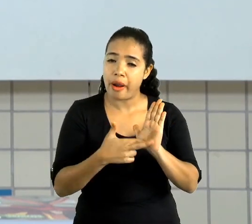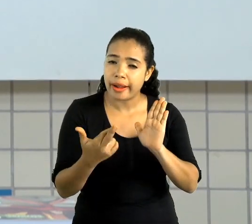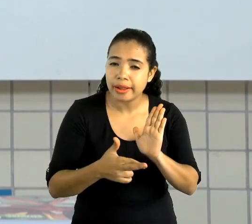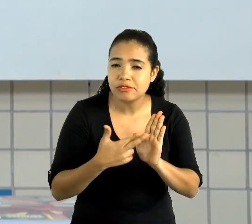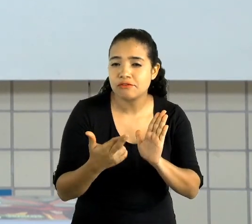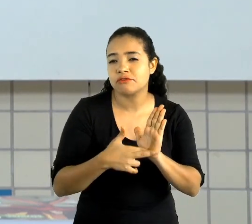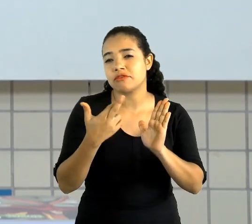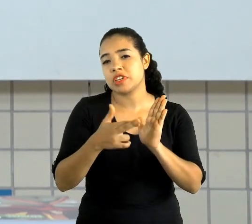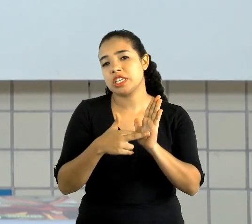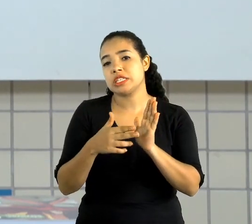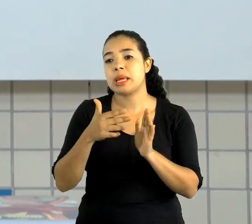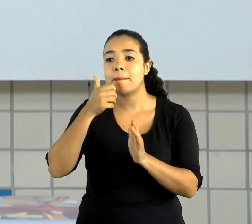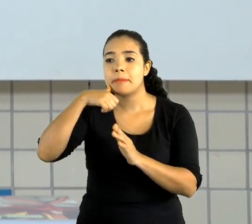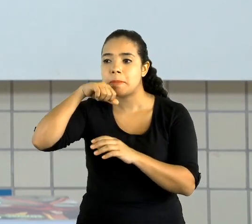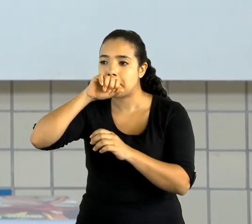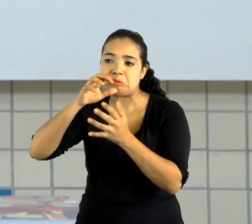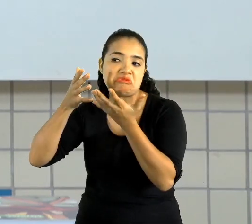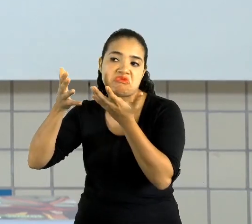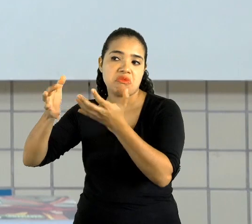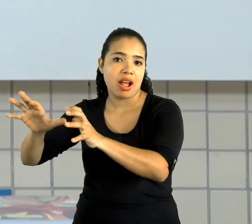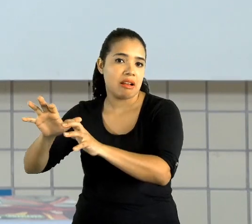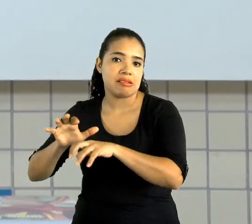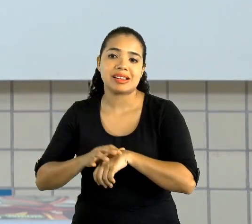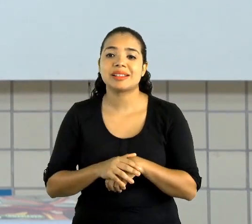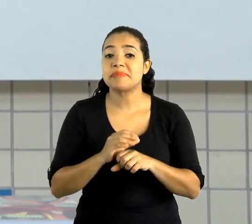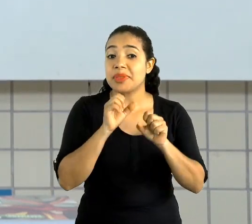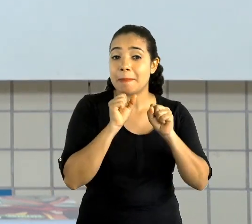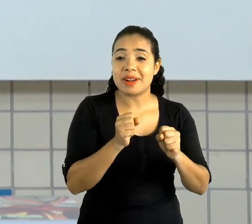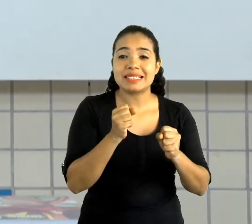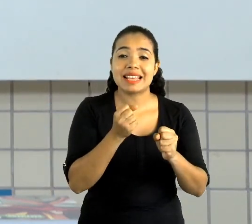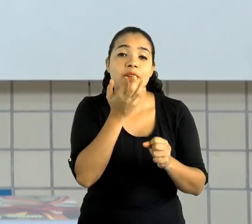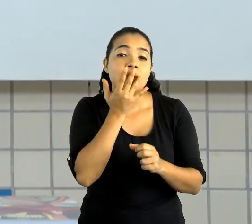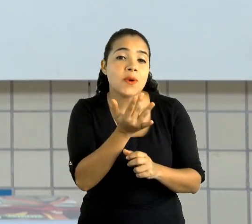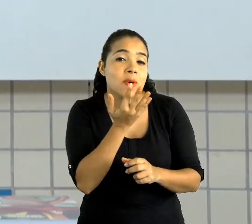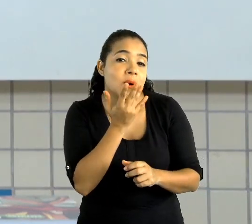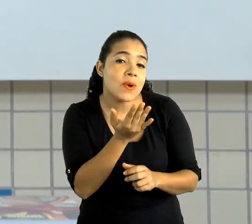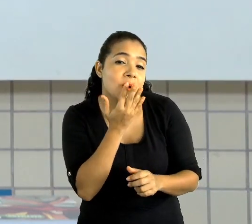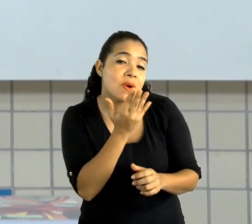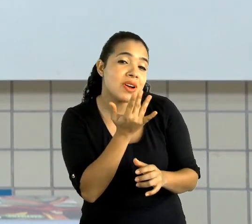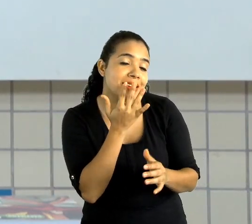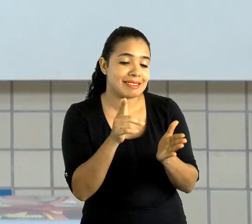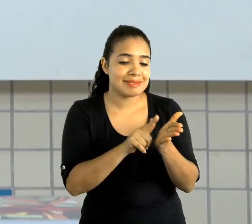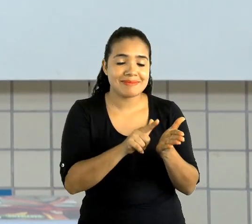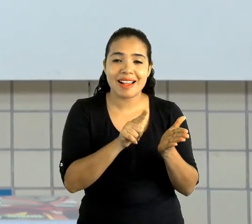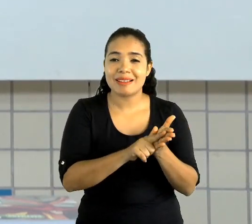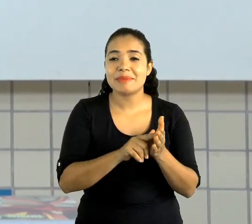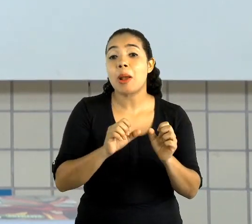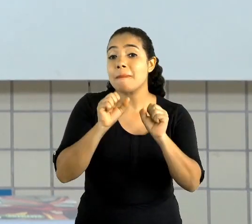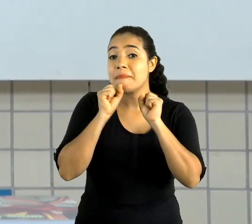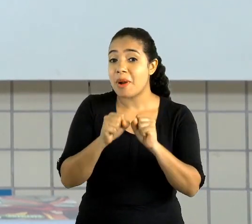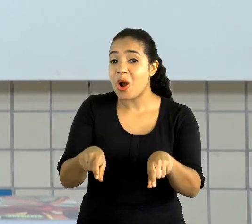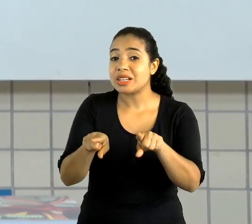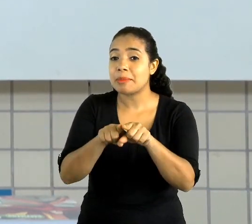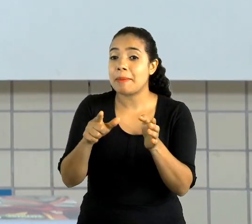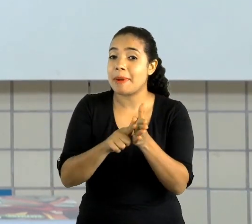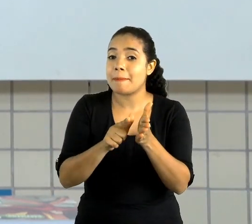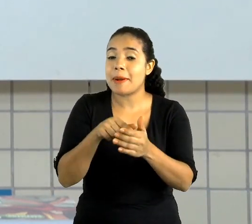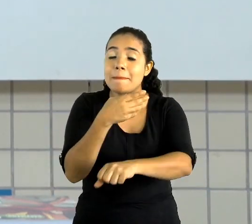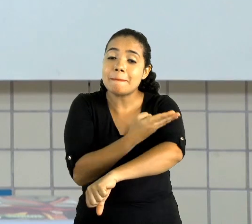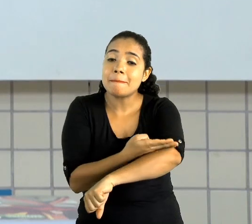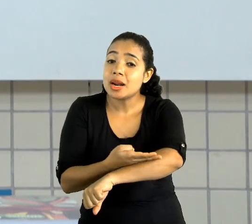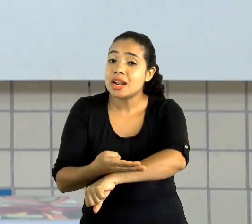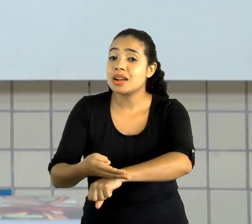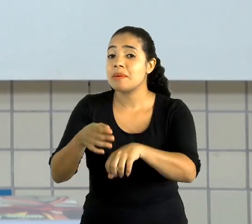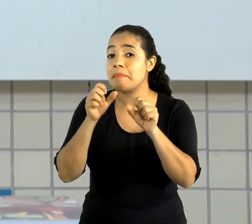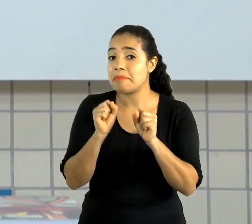precisa mais, pode ser esses papéis coloridos, pode ser também, inclusive, até papel branco, que